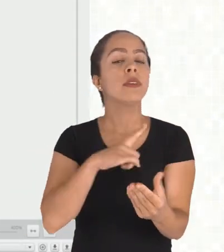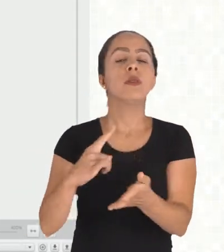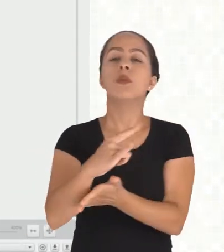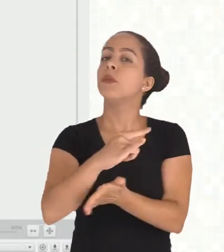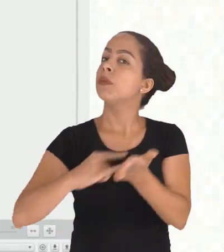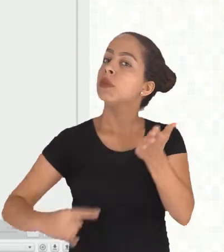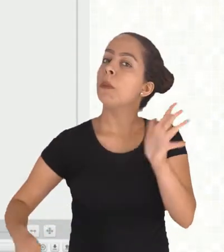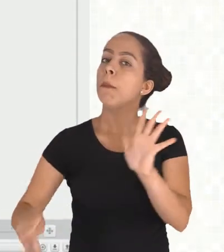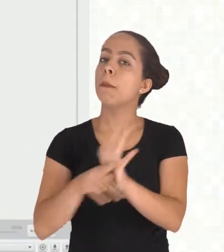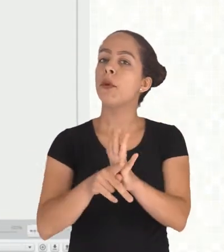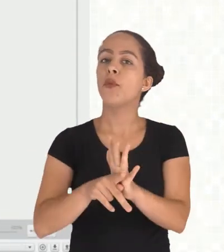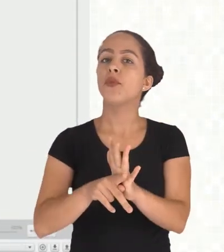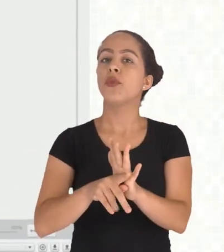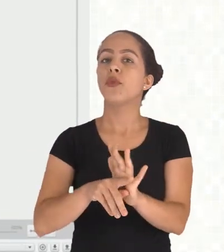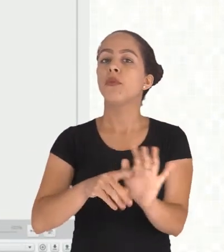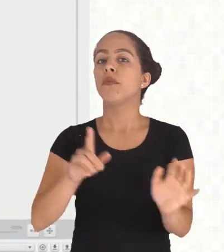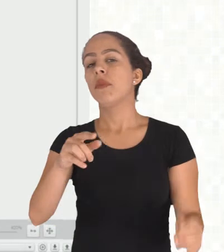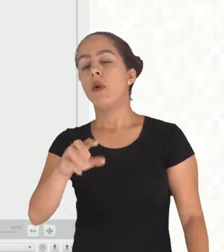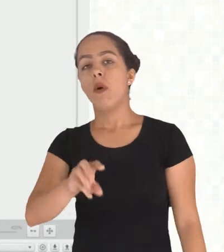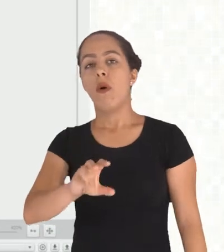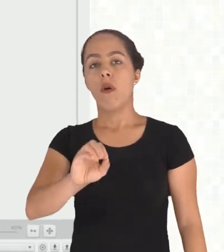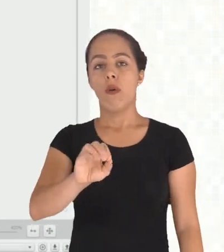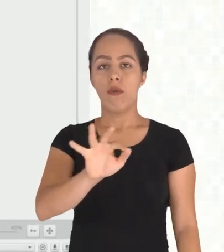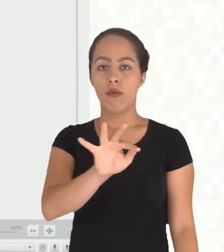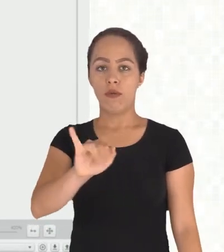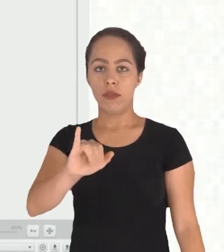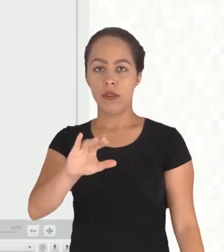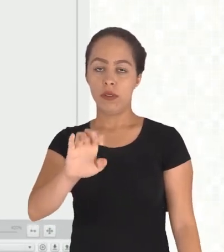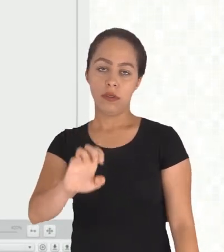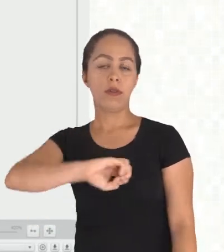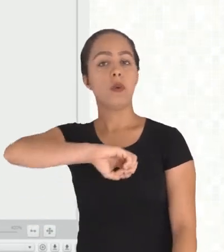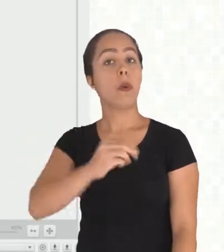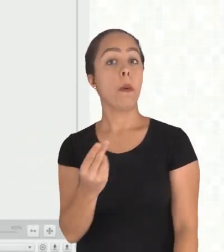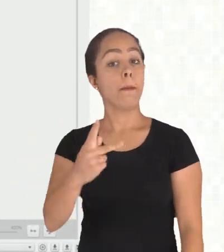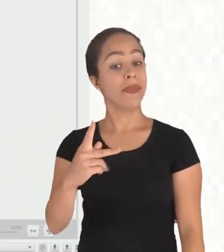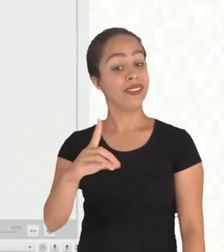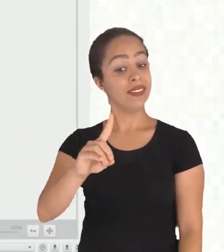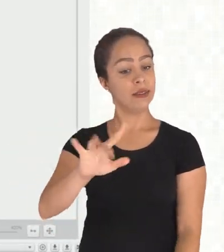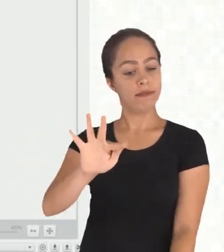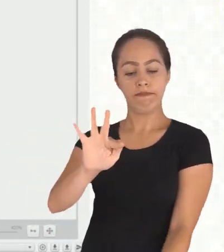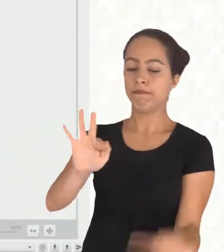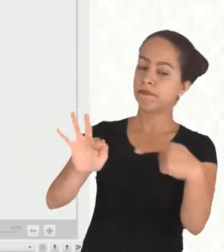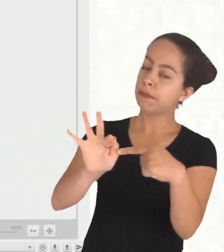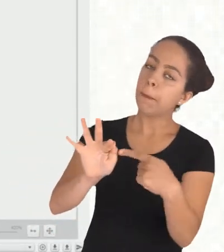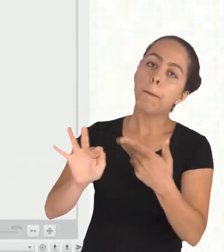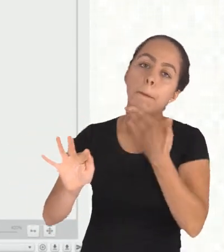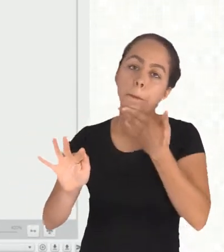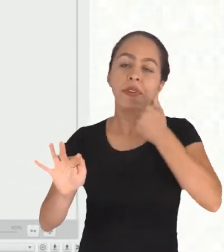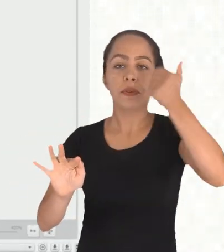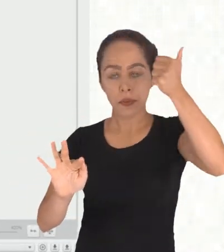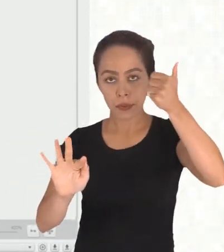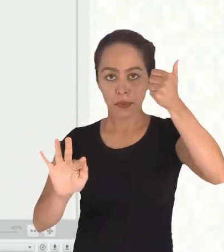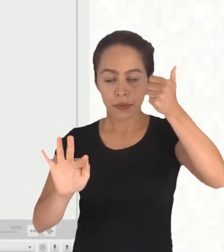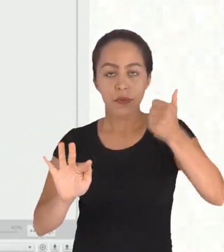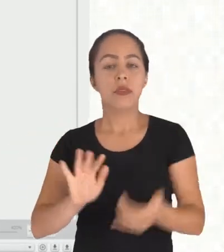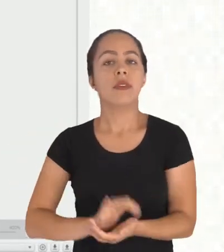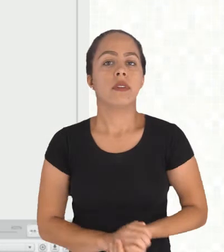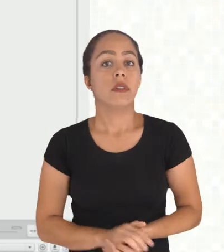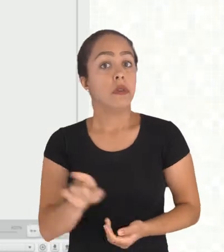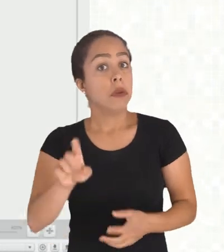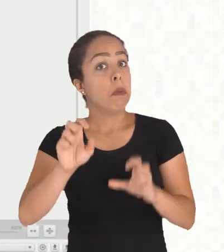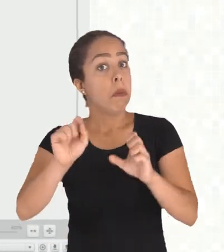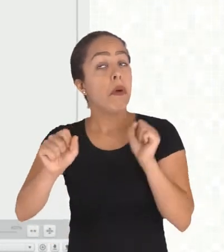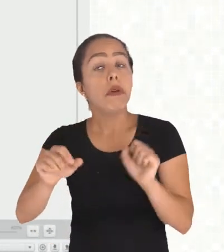e uma coisa interessante é que qualquer arquivo que você faça o upload ele sugere que você use um documento do office ou um pdf nós